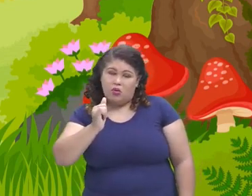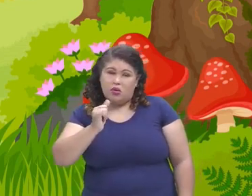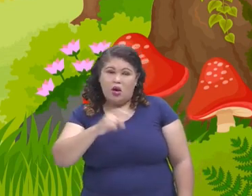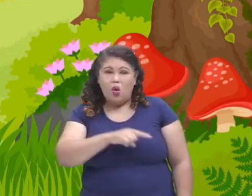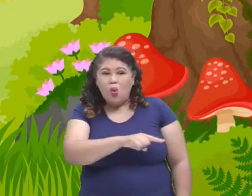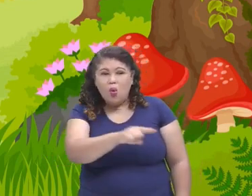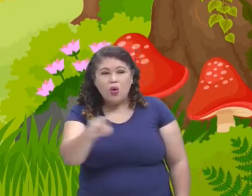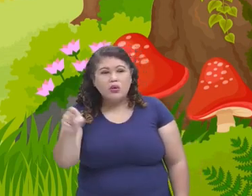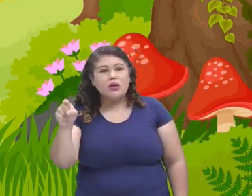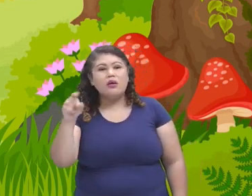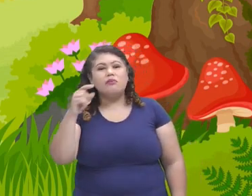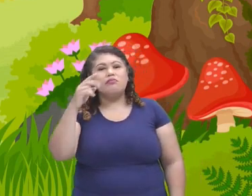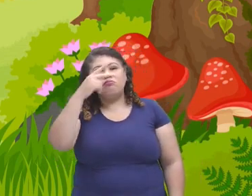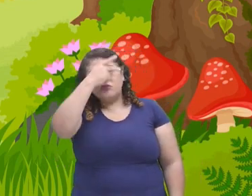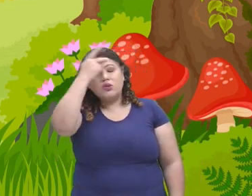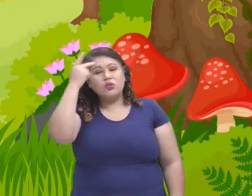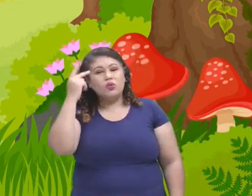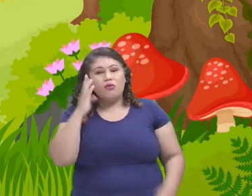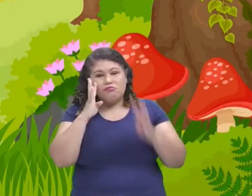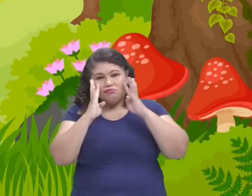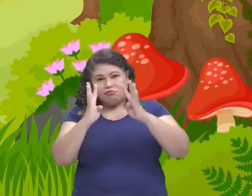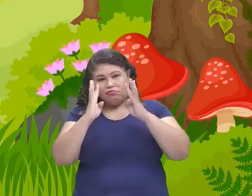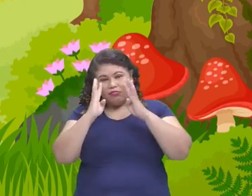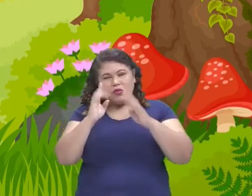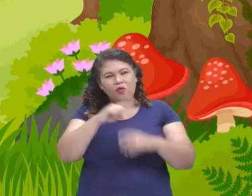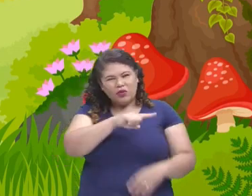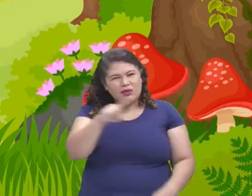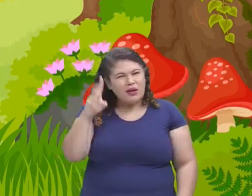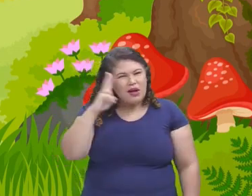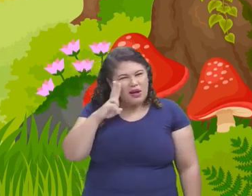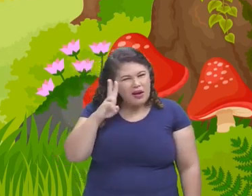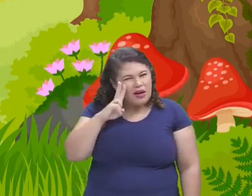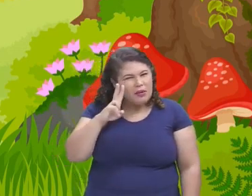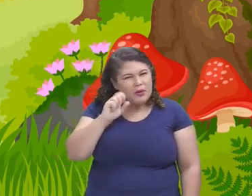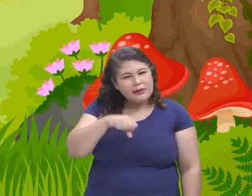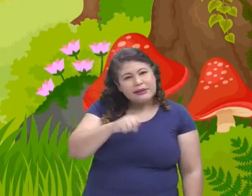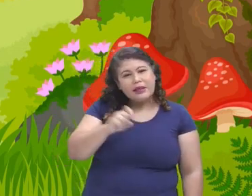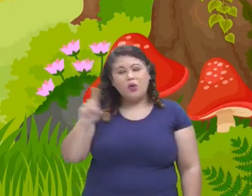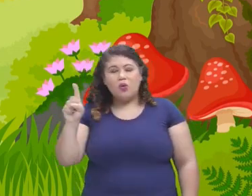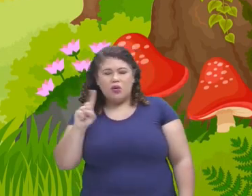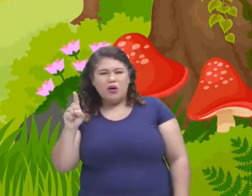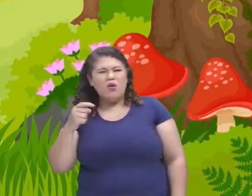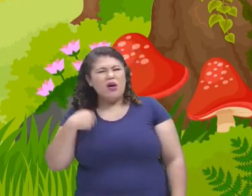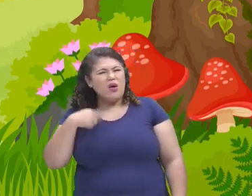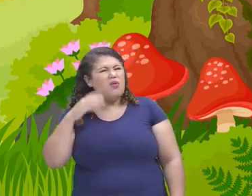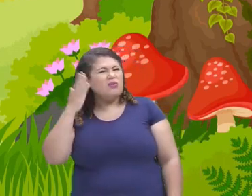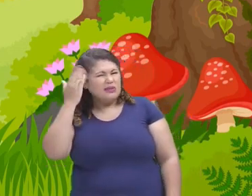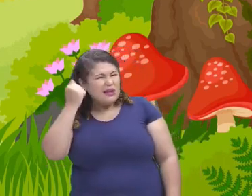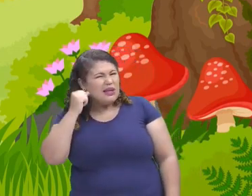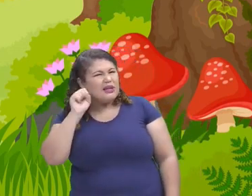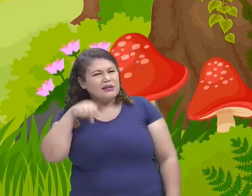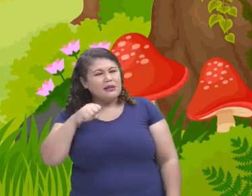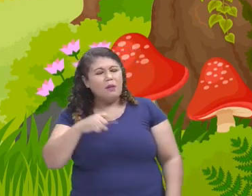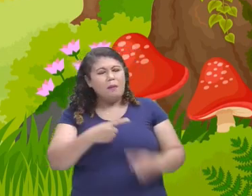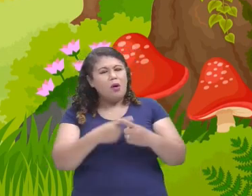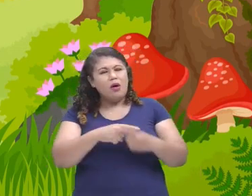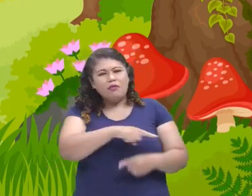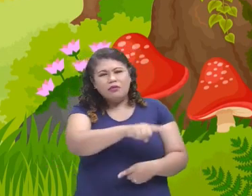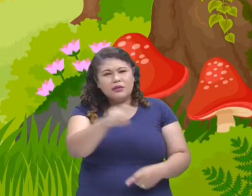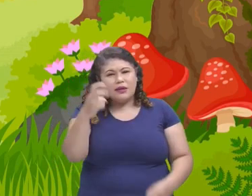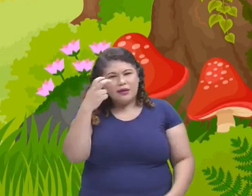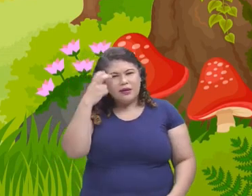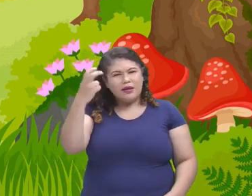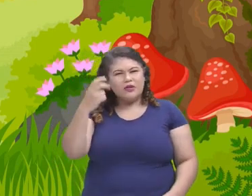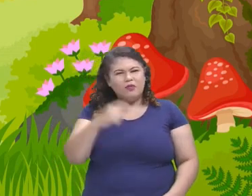disso, sim ou não, crianças? Eu sei que sim, porque vocês são muito inteligentes. Vocês gostaram do nosso jogo do